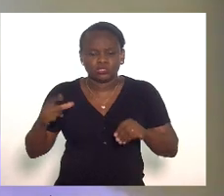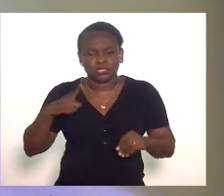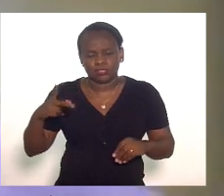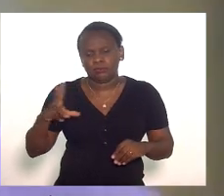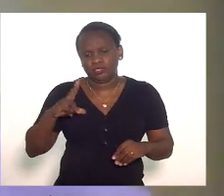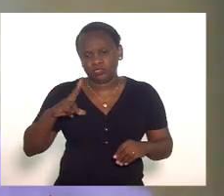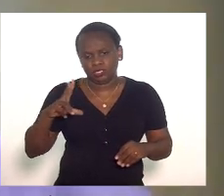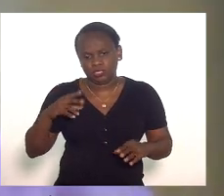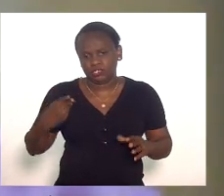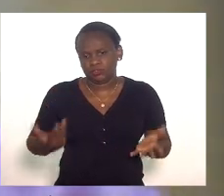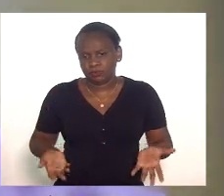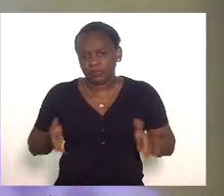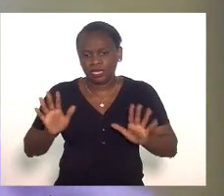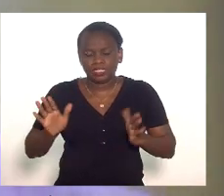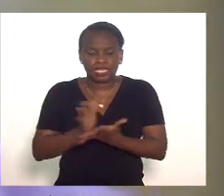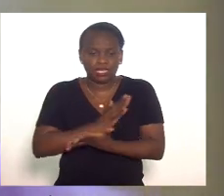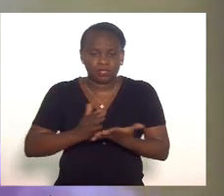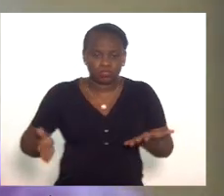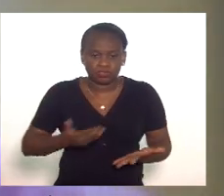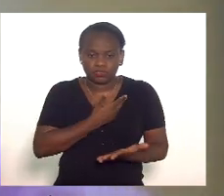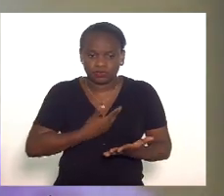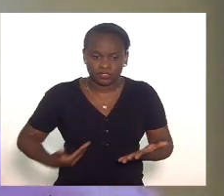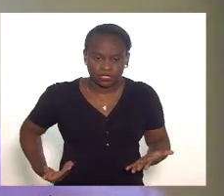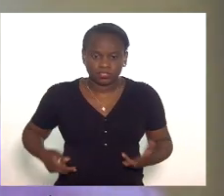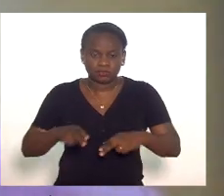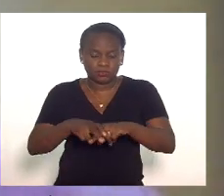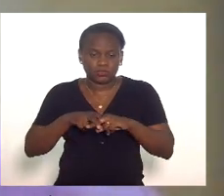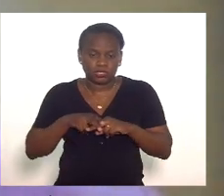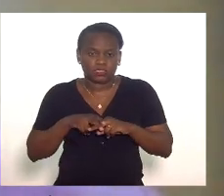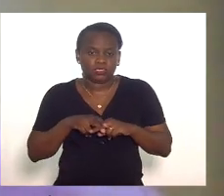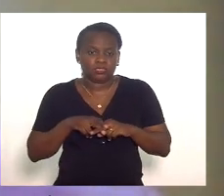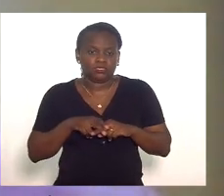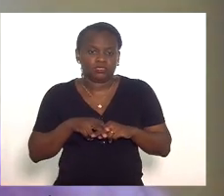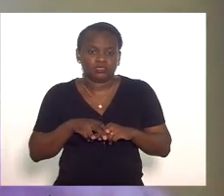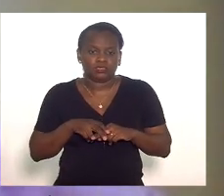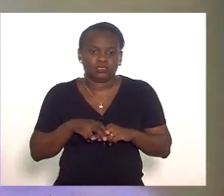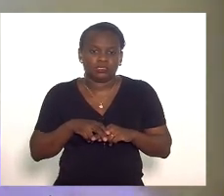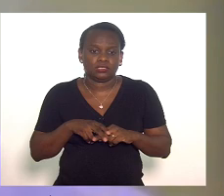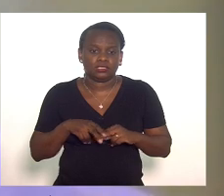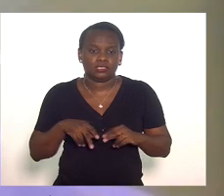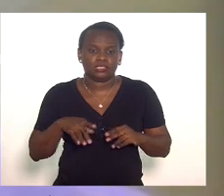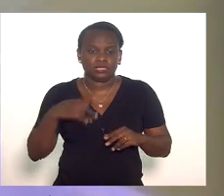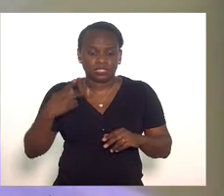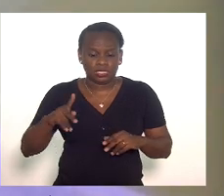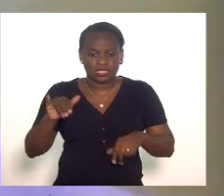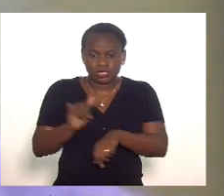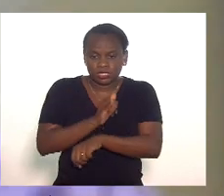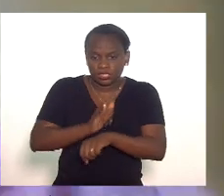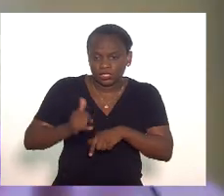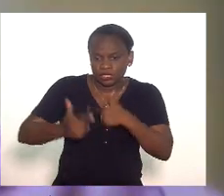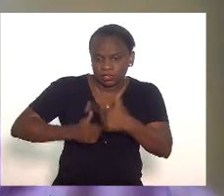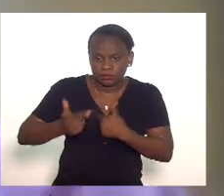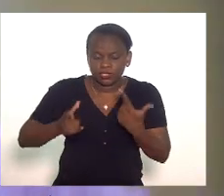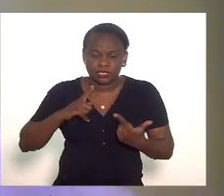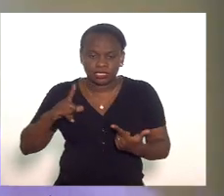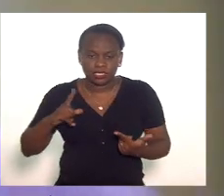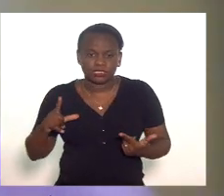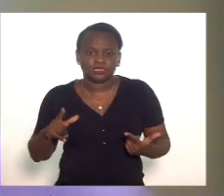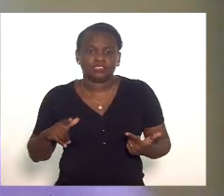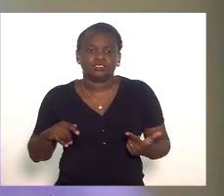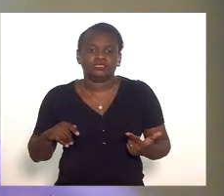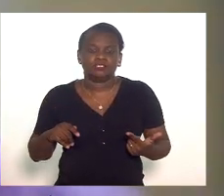privacidade mas determinadas autoridades em função da por causa da função estratégica que exercem tem